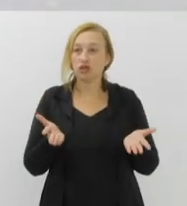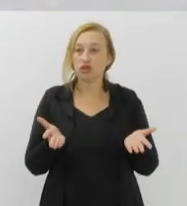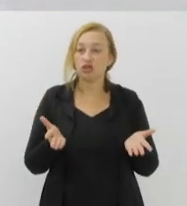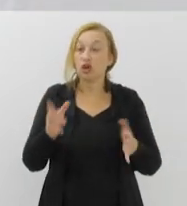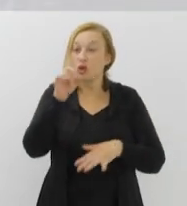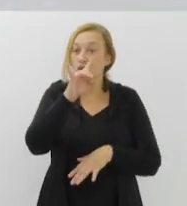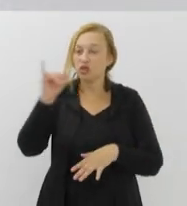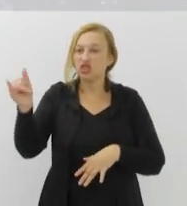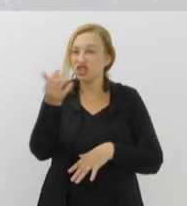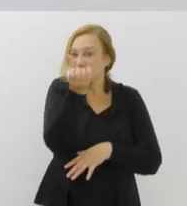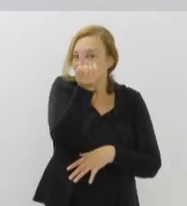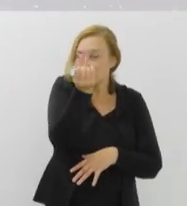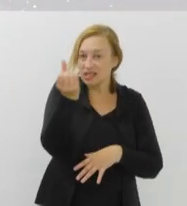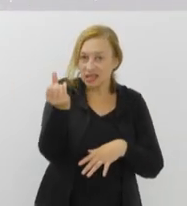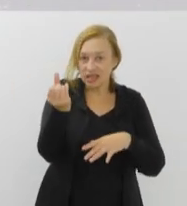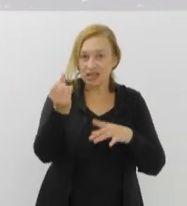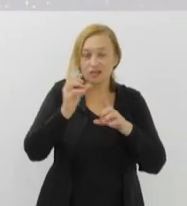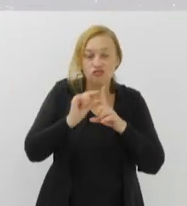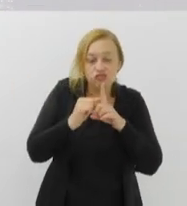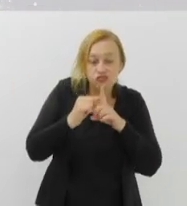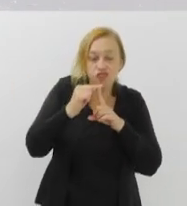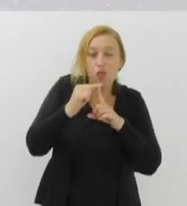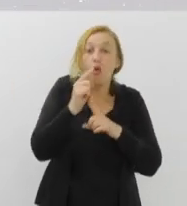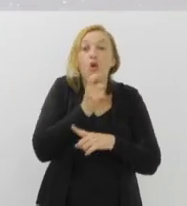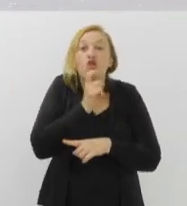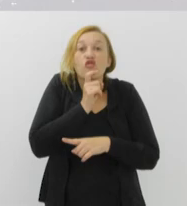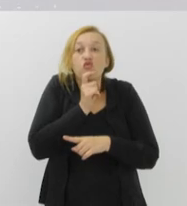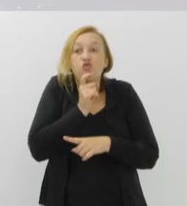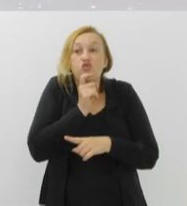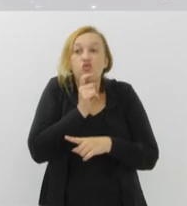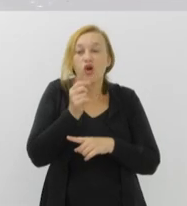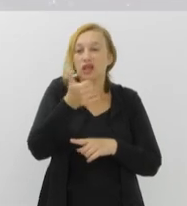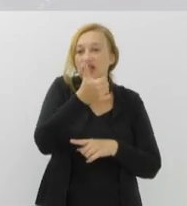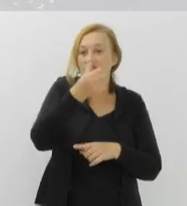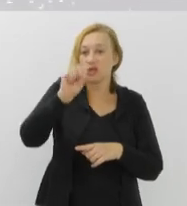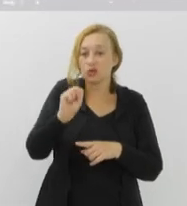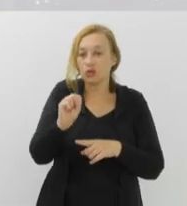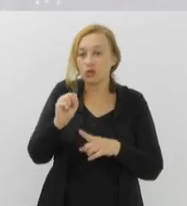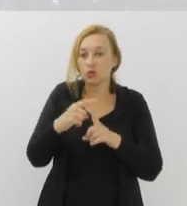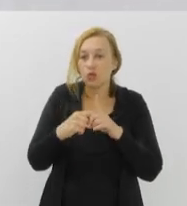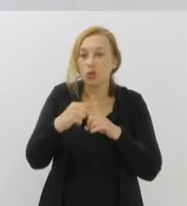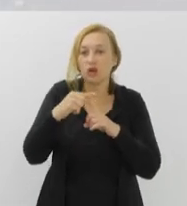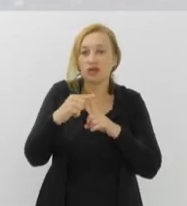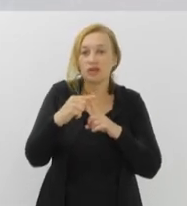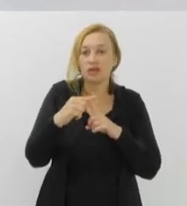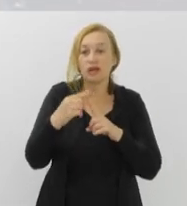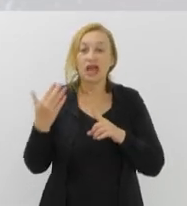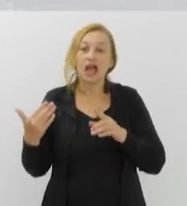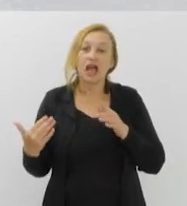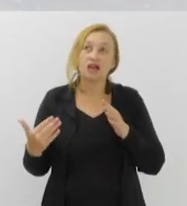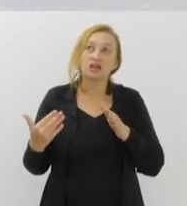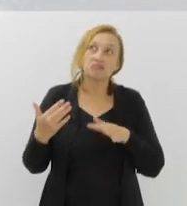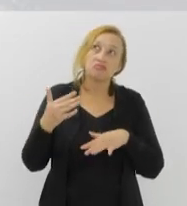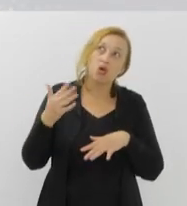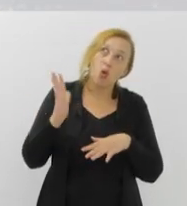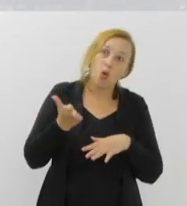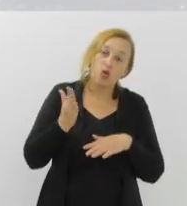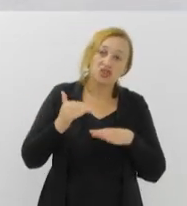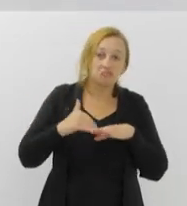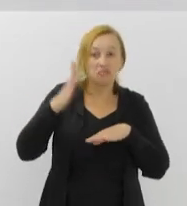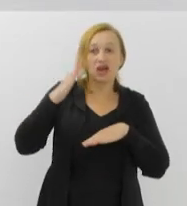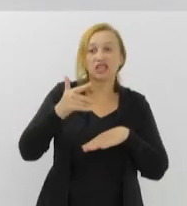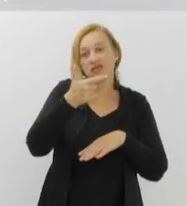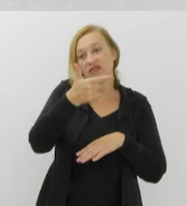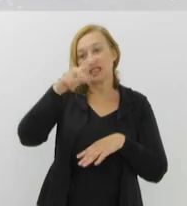16 graus, bastante frio nesse momento, faz 18 graus. A máxima prevista para hoje é de 25